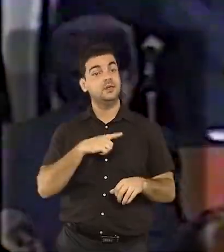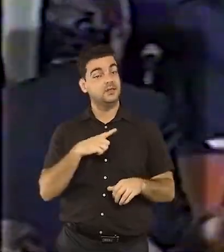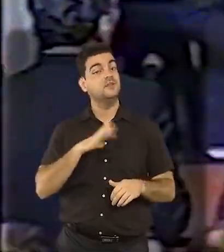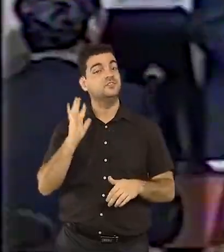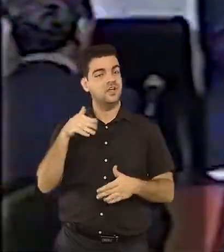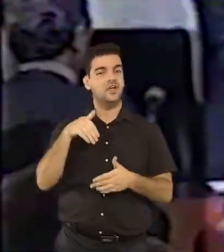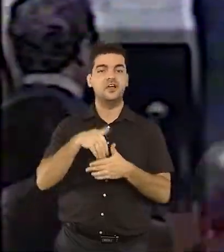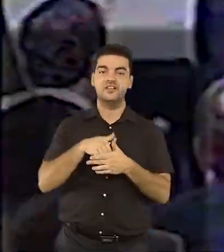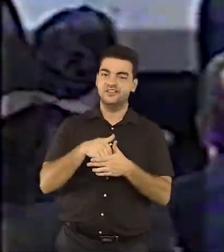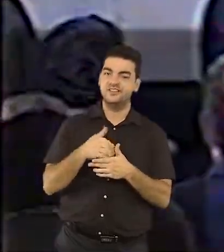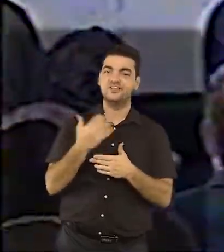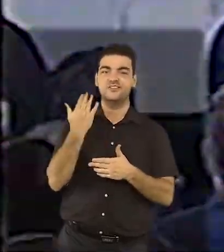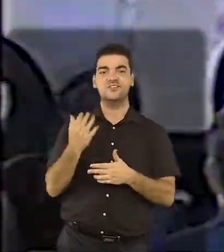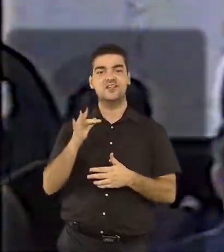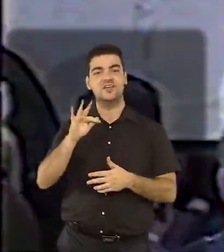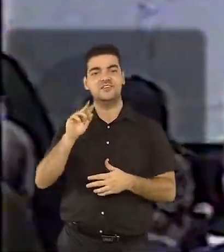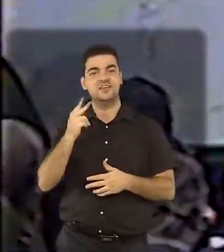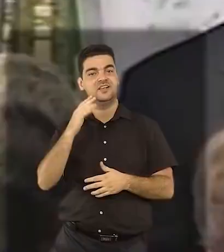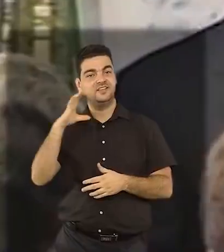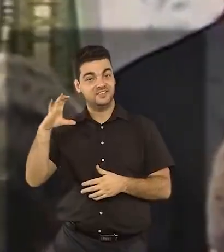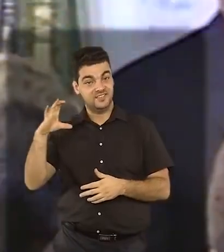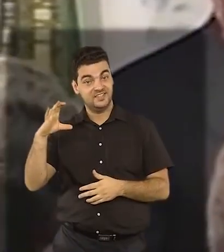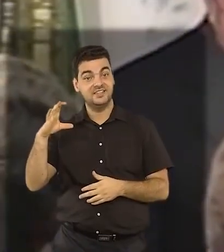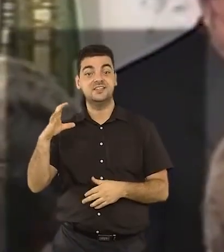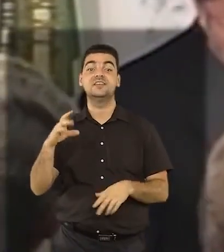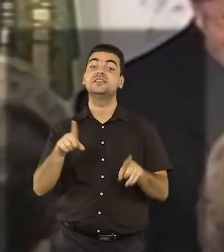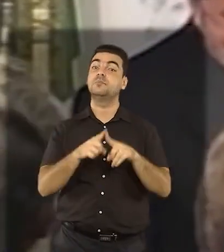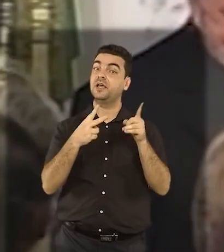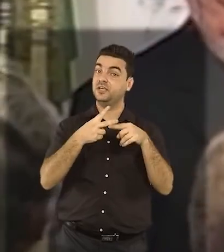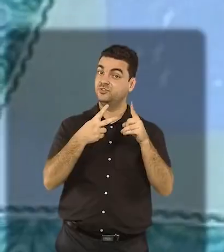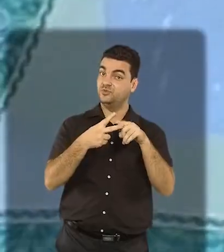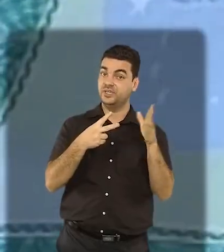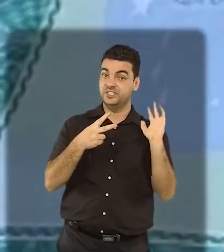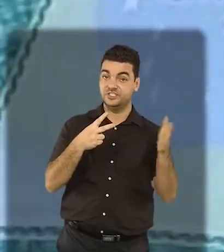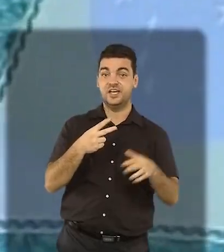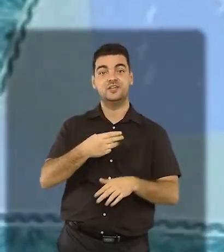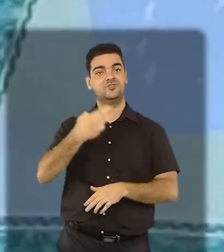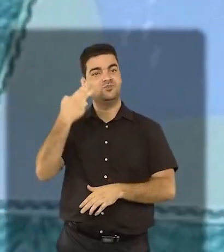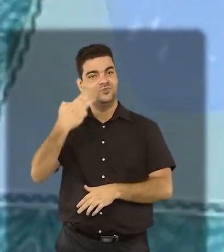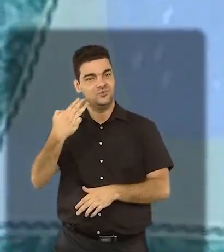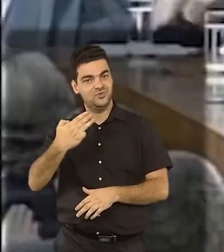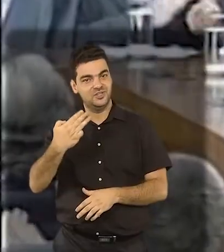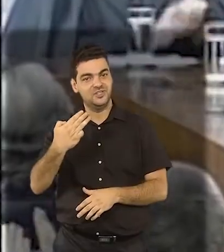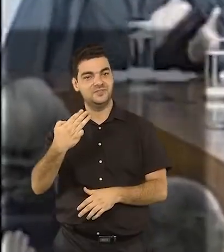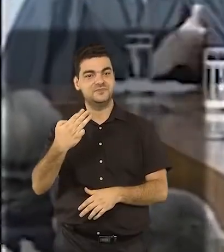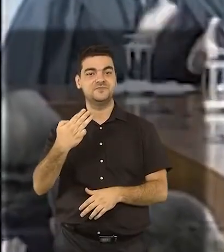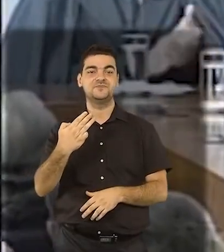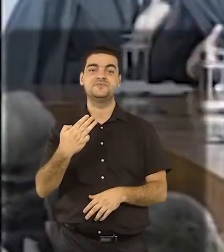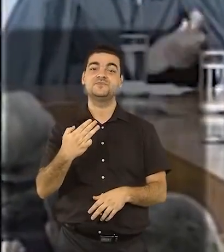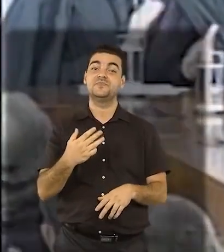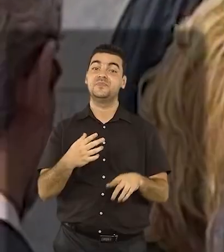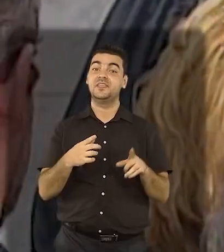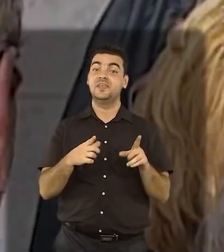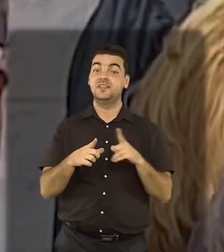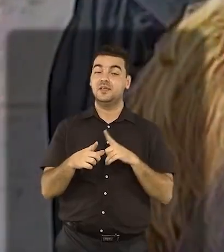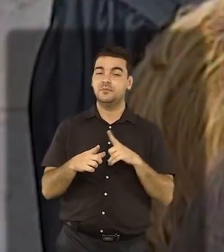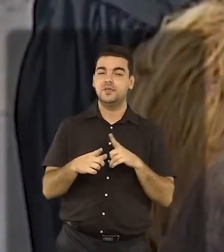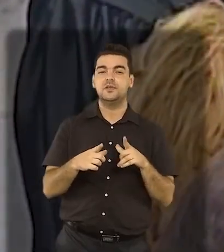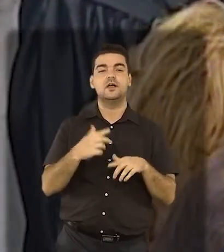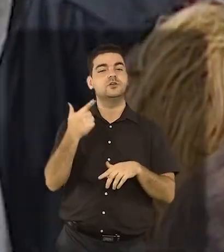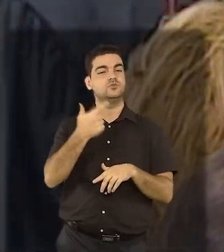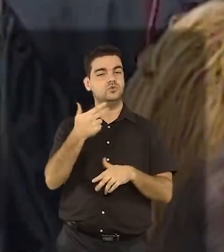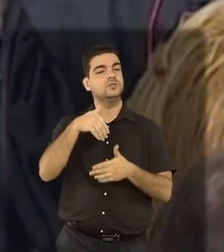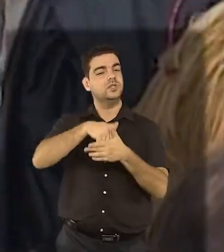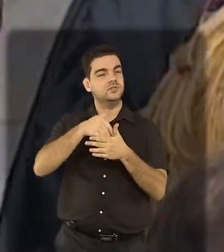reeleição do presidente Fernando Henrique Cardoso, as duas eleições do presidente Luiz Inácio Lula da Silva, as